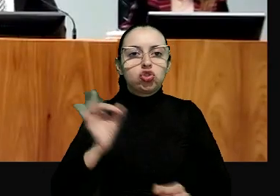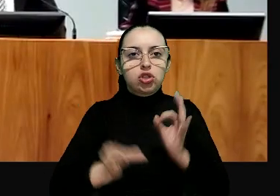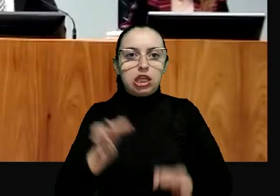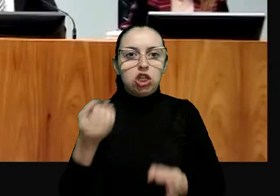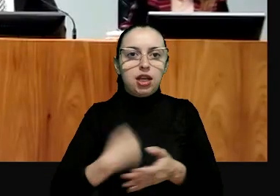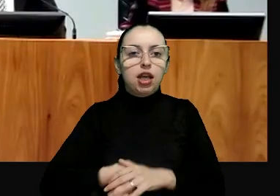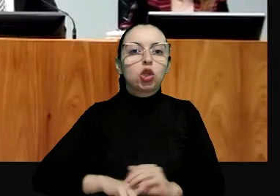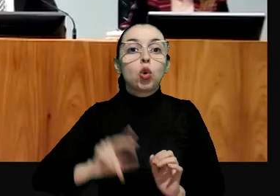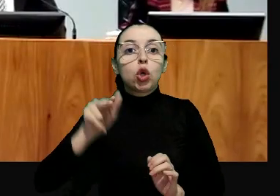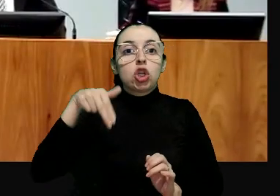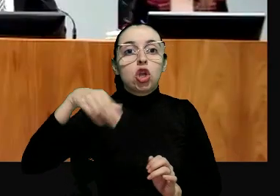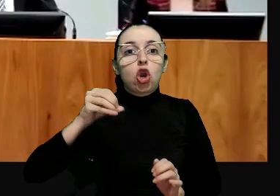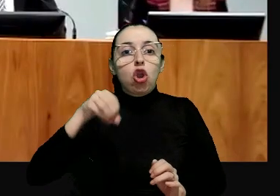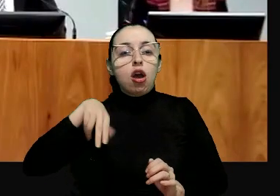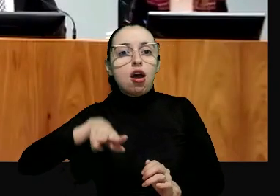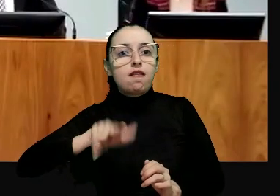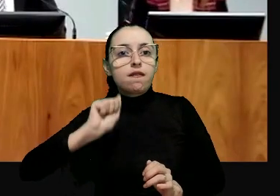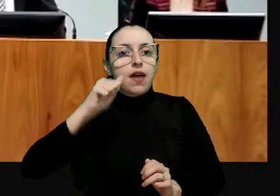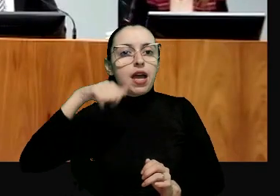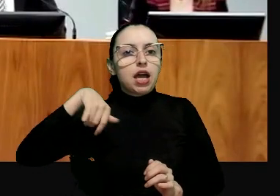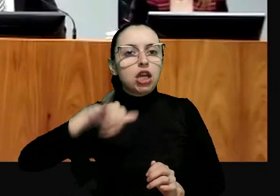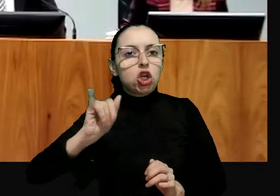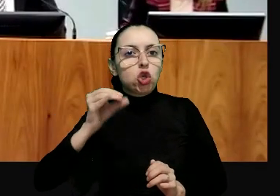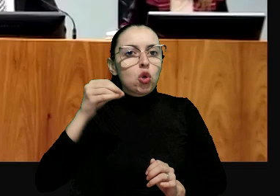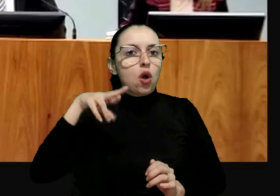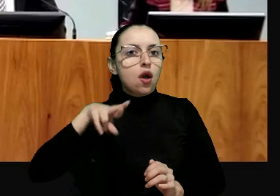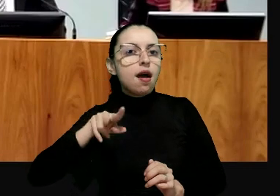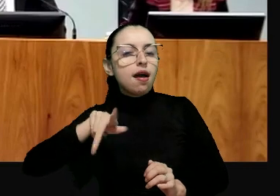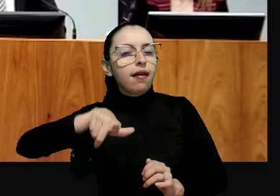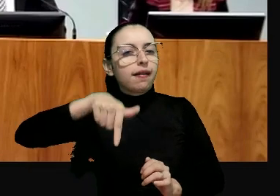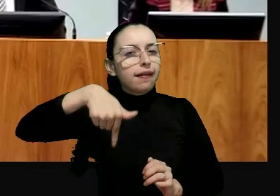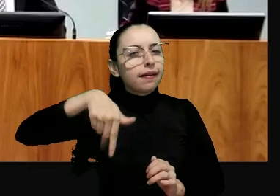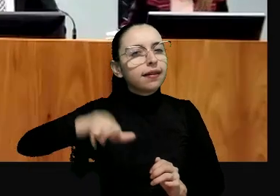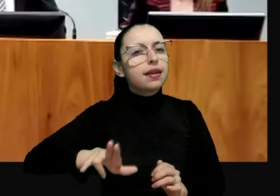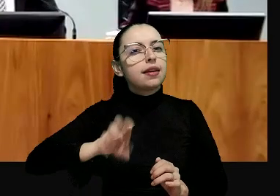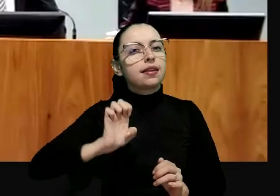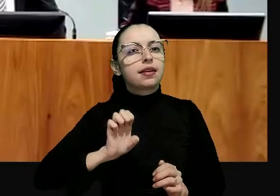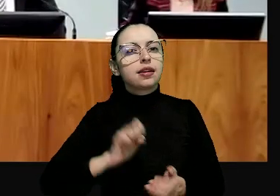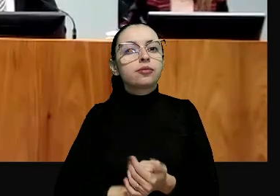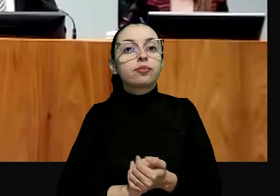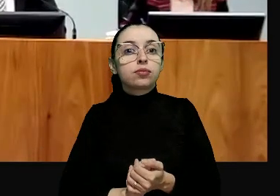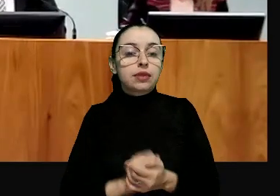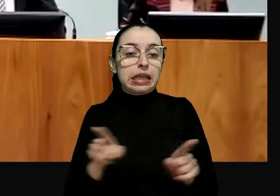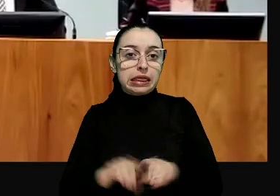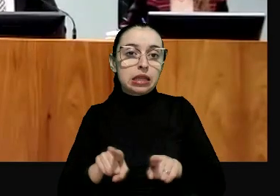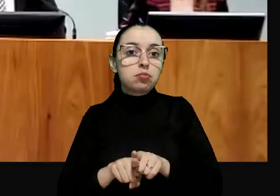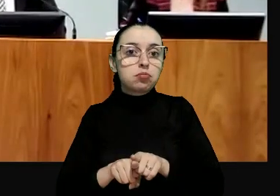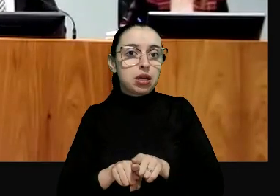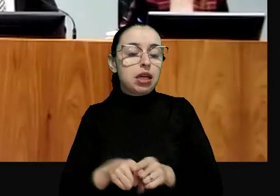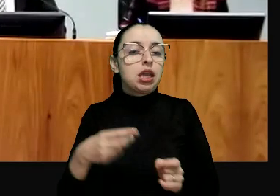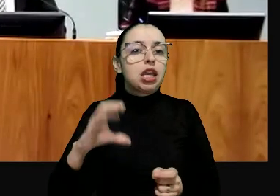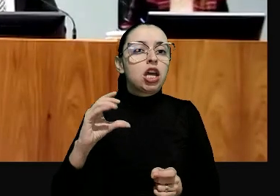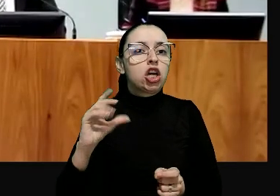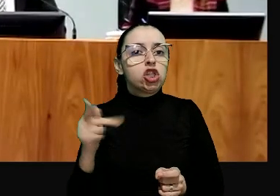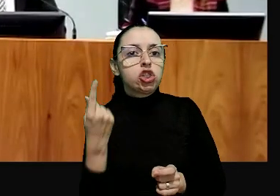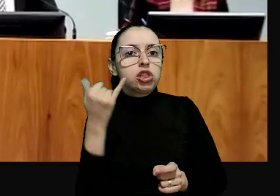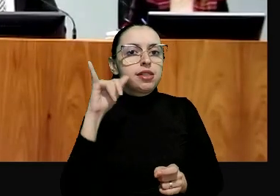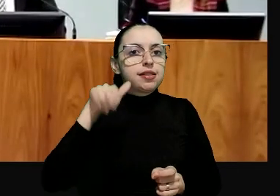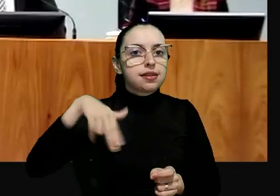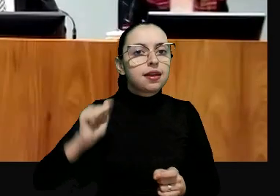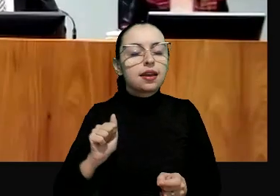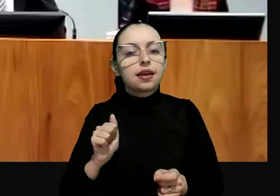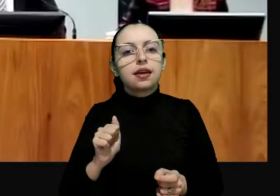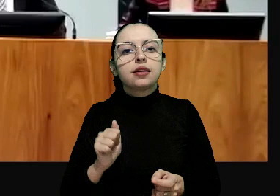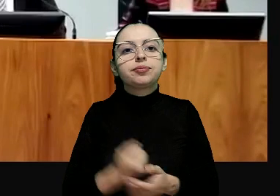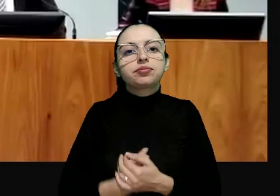do Instituto Universitário Europeu em Florença da Academia de Direito Internacional da Universidade de Hiamen na China e da Universidade Nacional